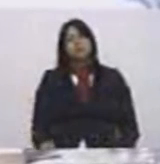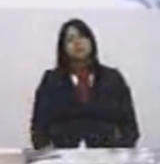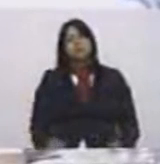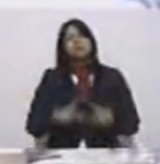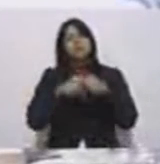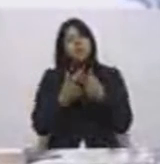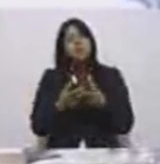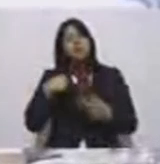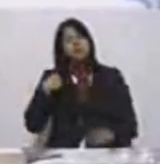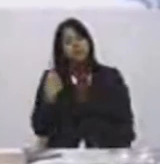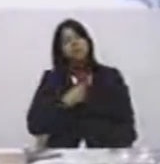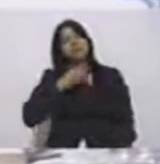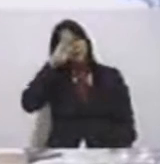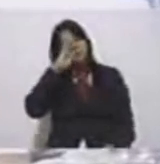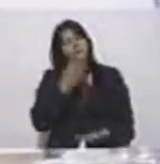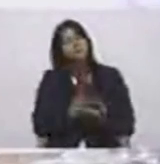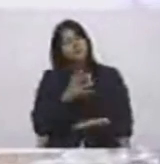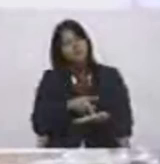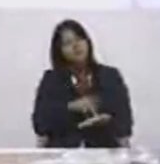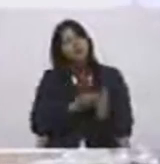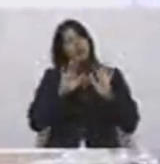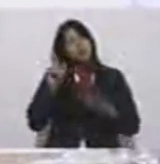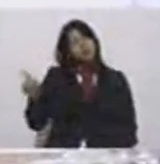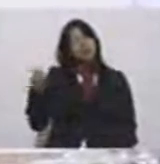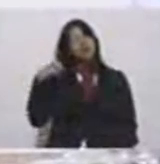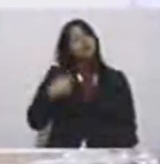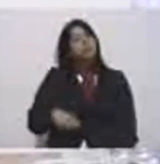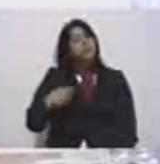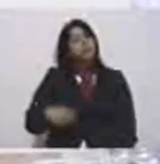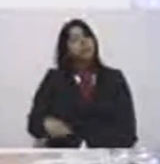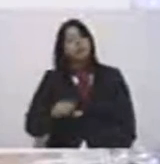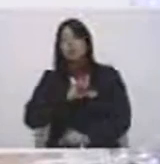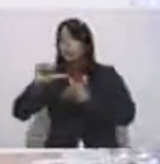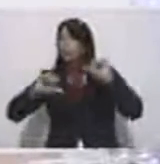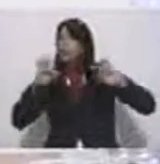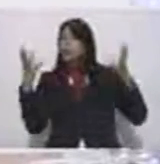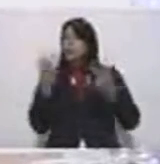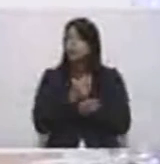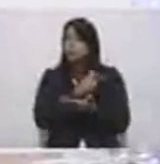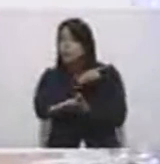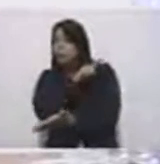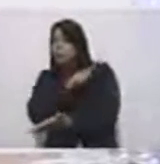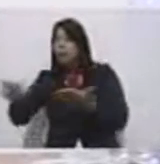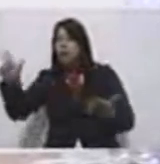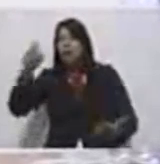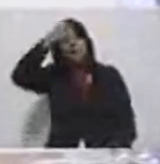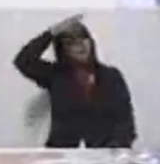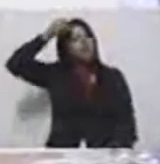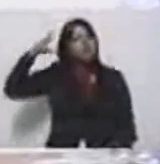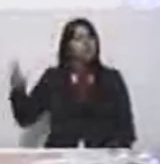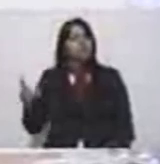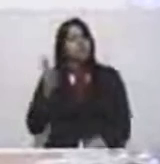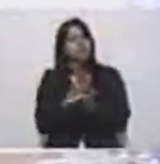E acreditamos que isso vai acontecer. Mas ela tem que colocar um secretariado novo, tem que tirar os Iaus da vida, os